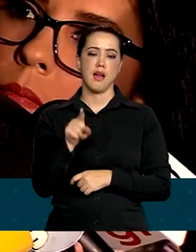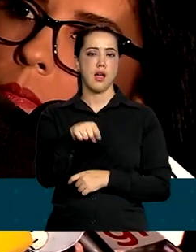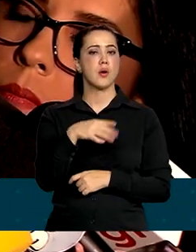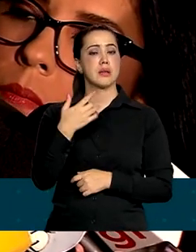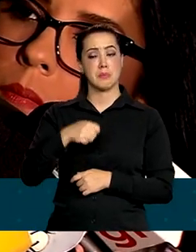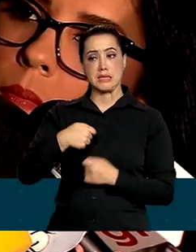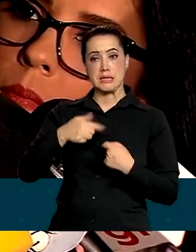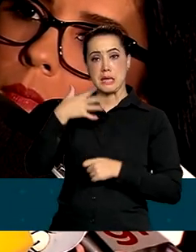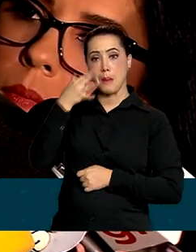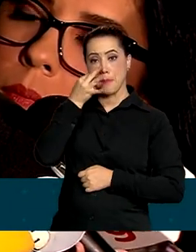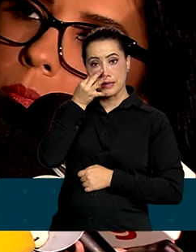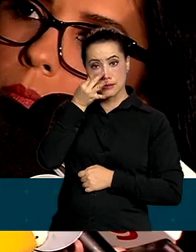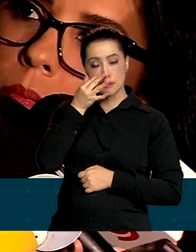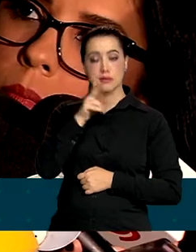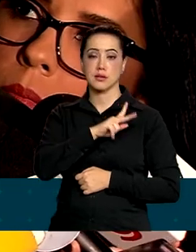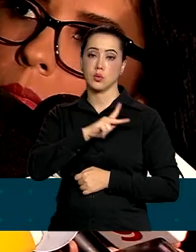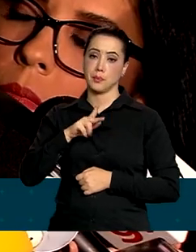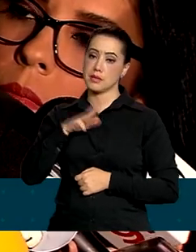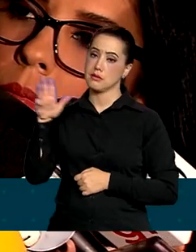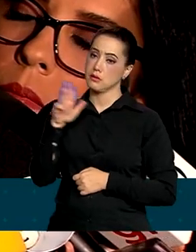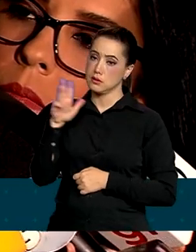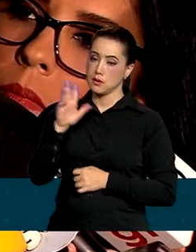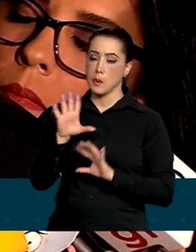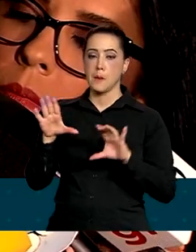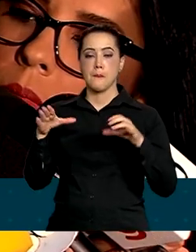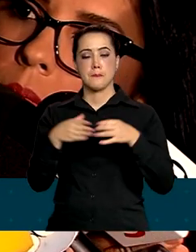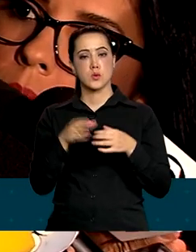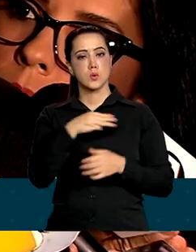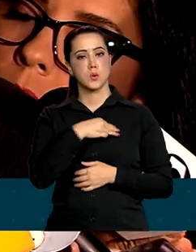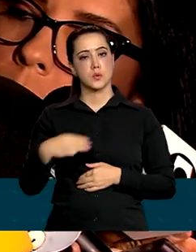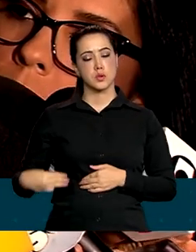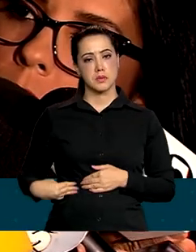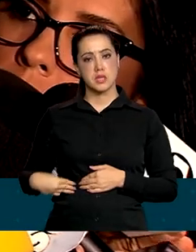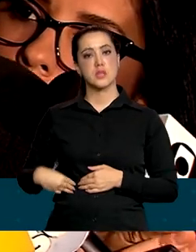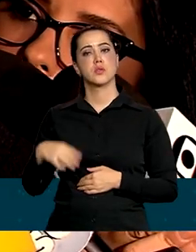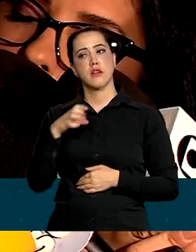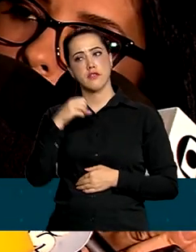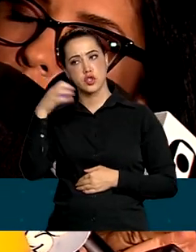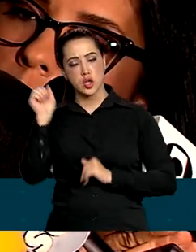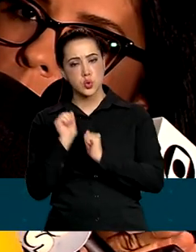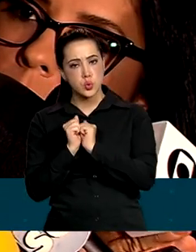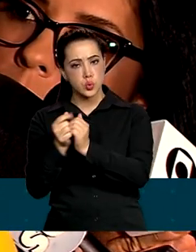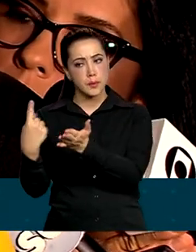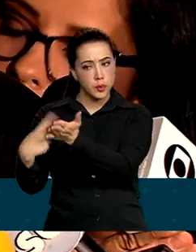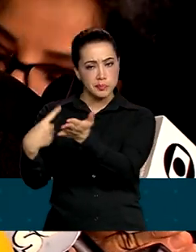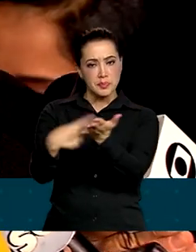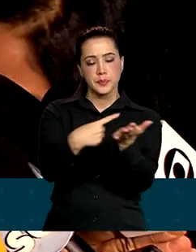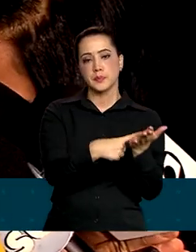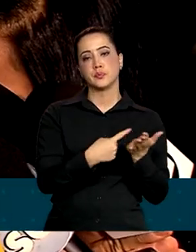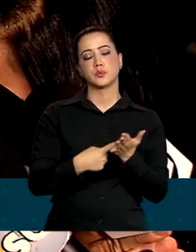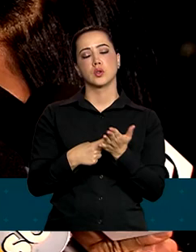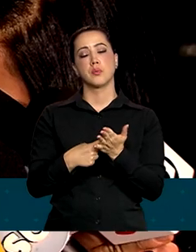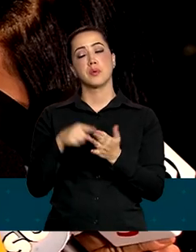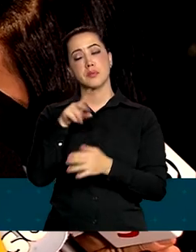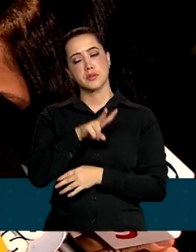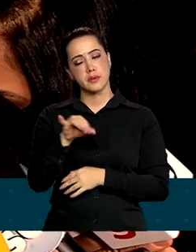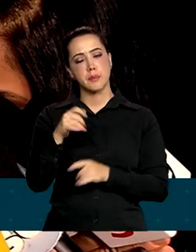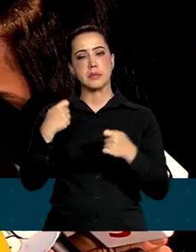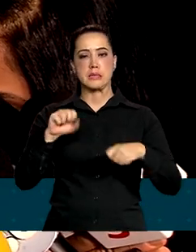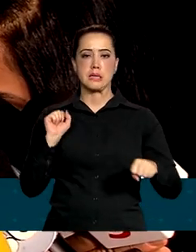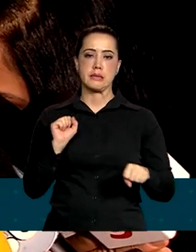do presidente Lula. Obviamente, os ministros que iam junto com o presidente para assinar acordos vão esperar